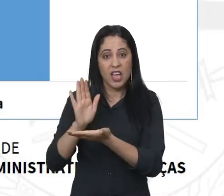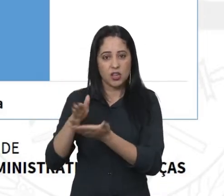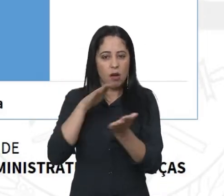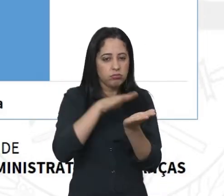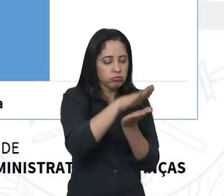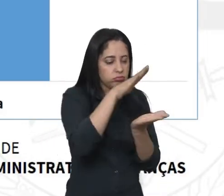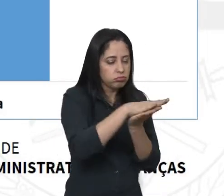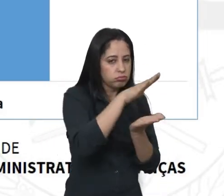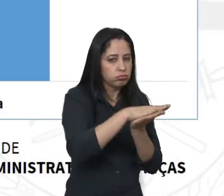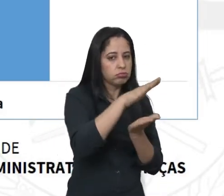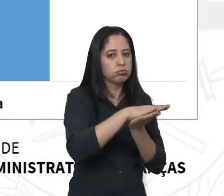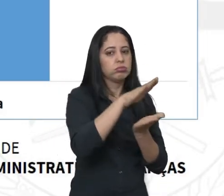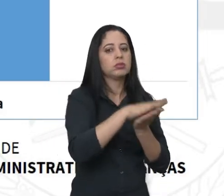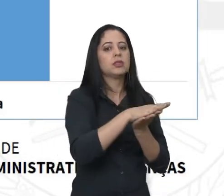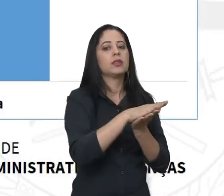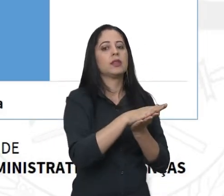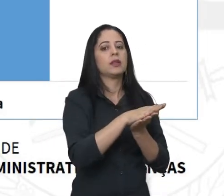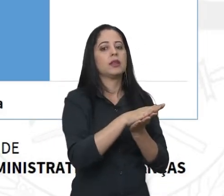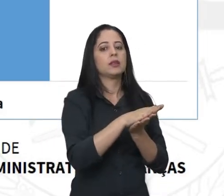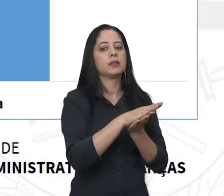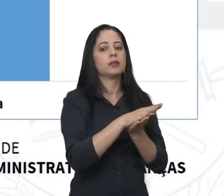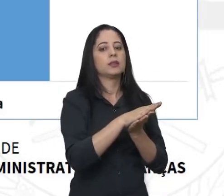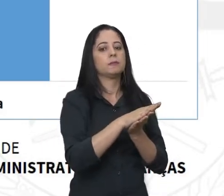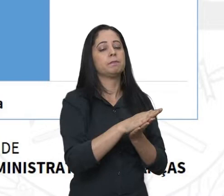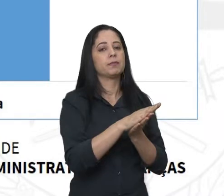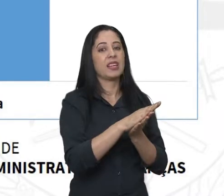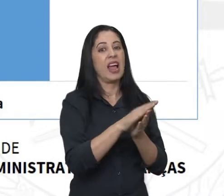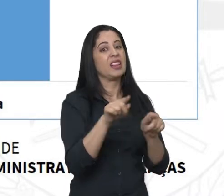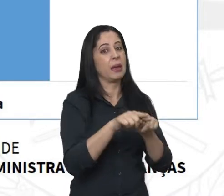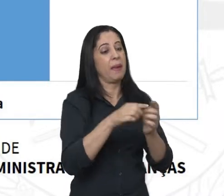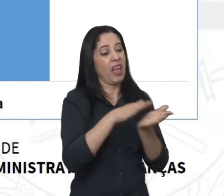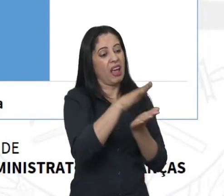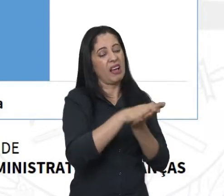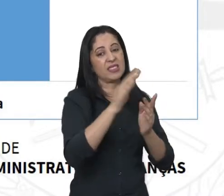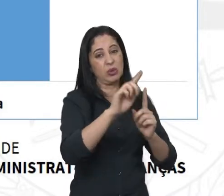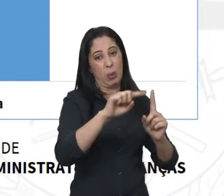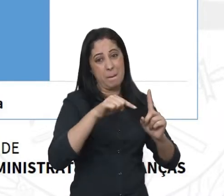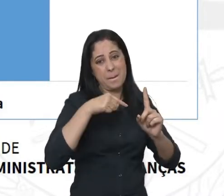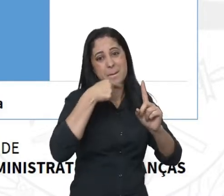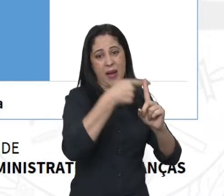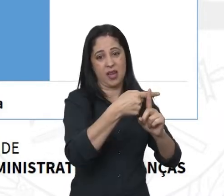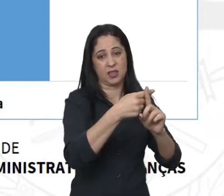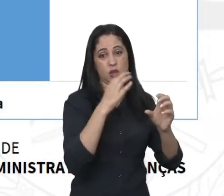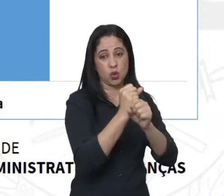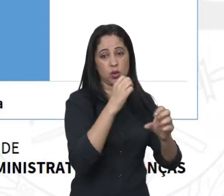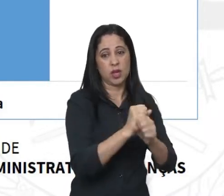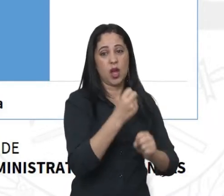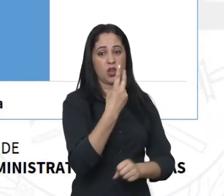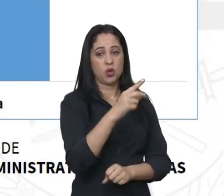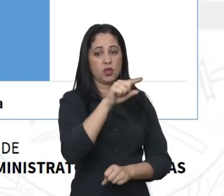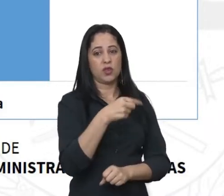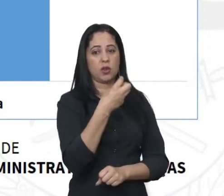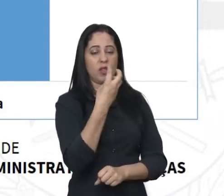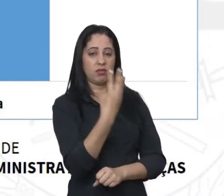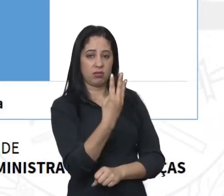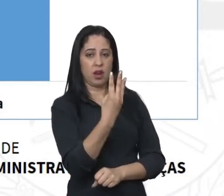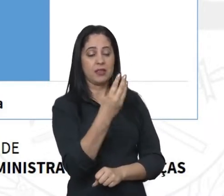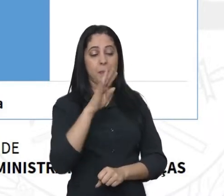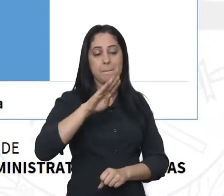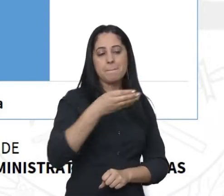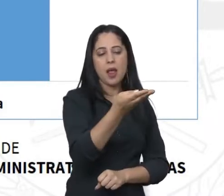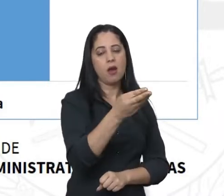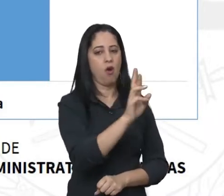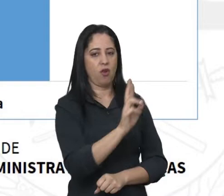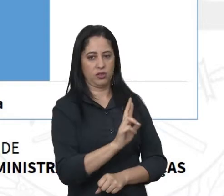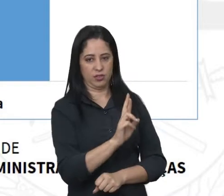Já os gastos para este segundo quadrimestre ficaram maiores do que os valores previstos. O total ficou em R$ 2,3